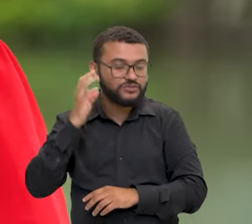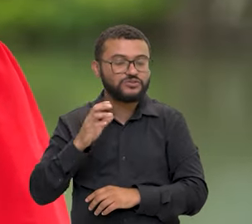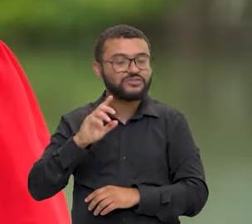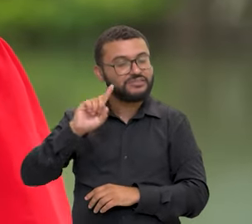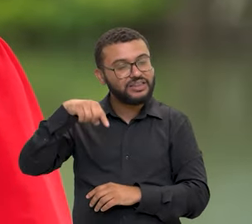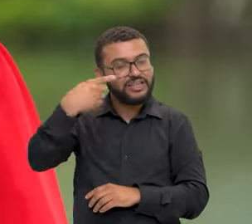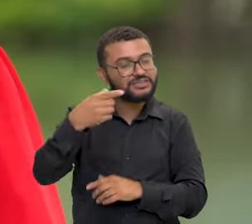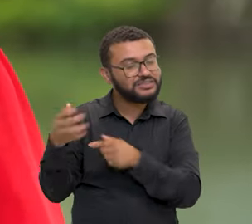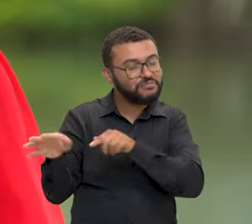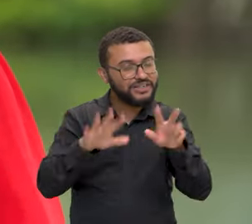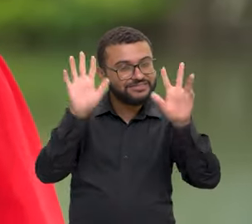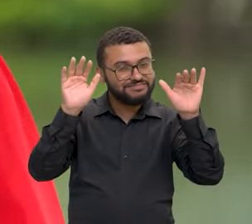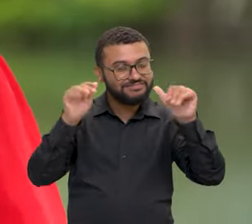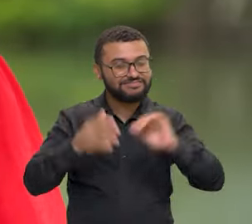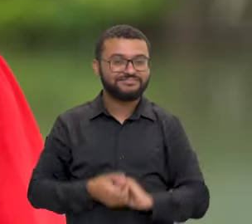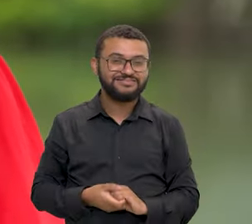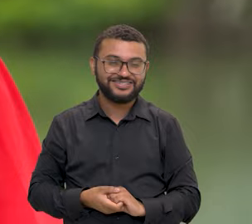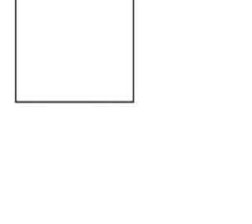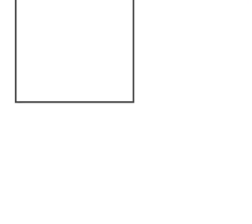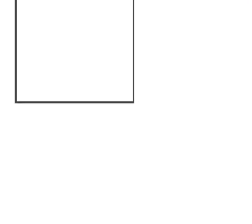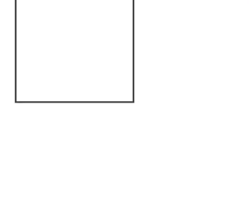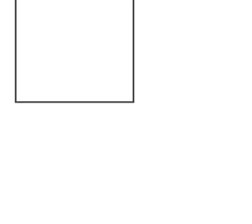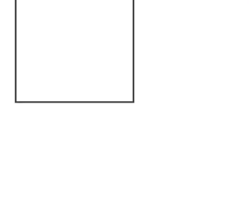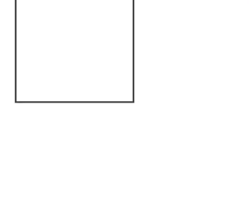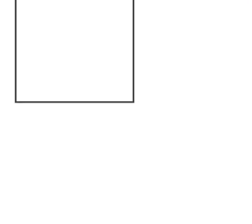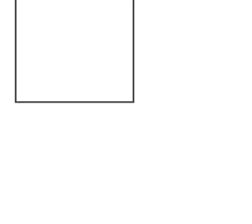de Rádio. Até a próxima semana. Tchau!